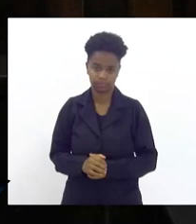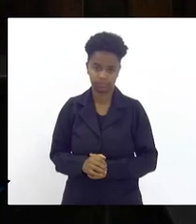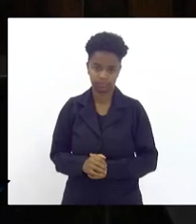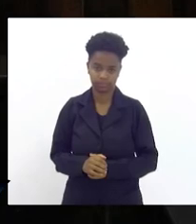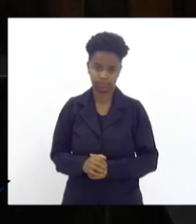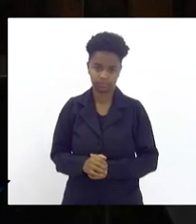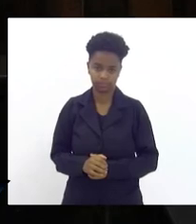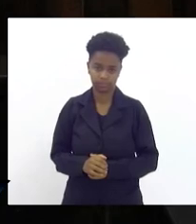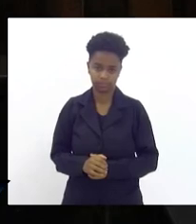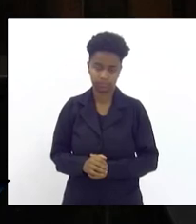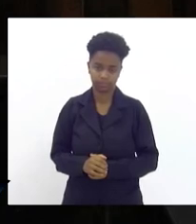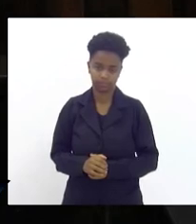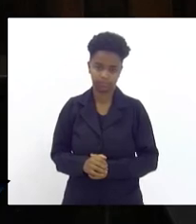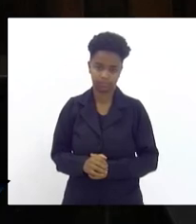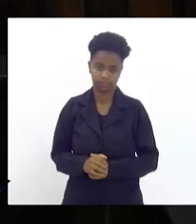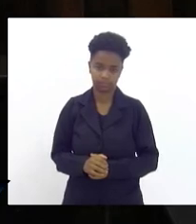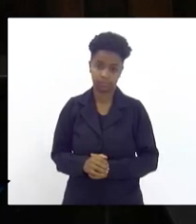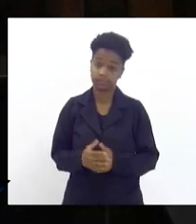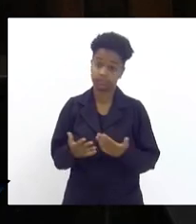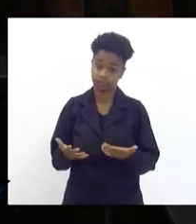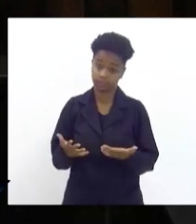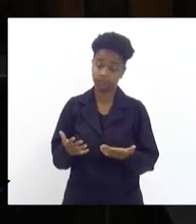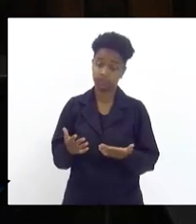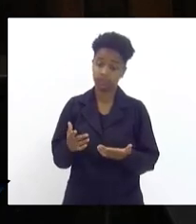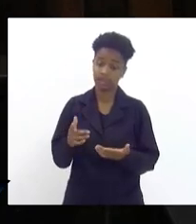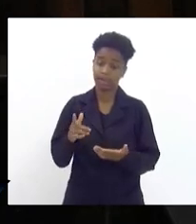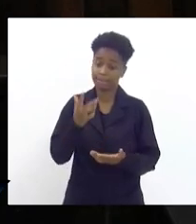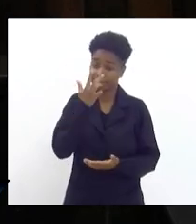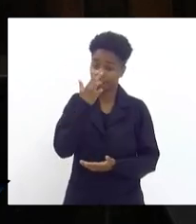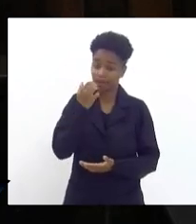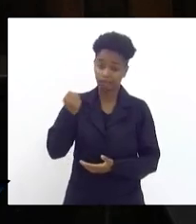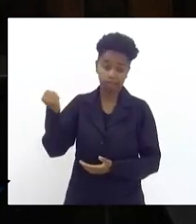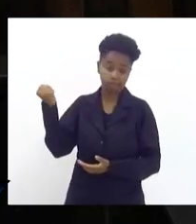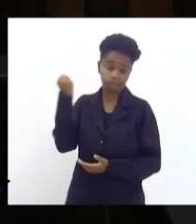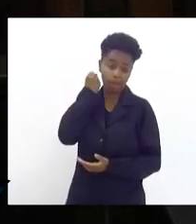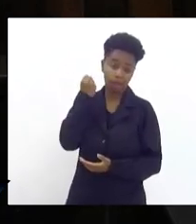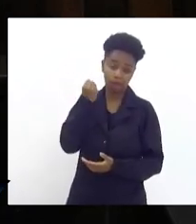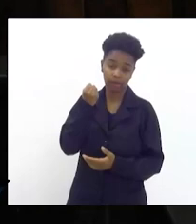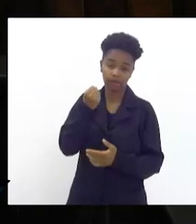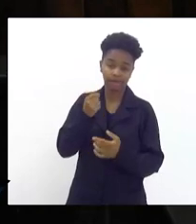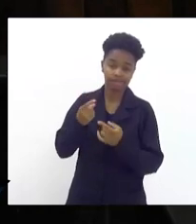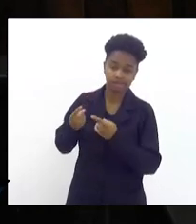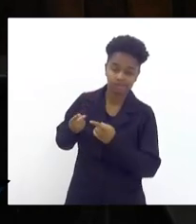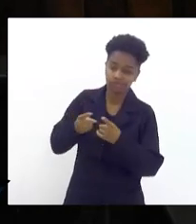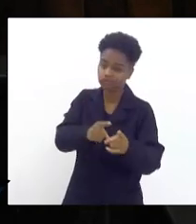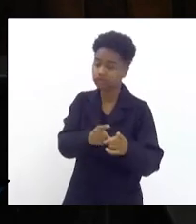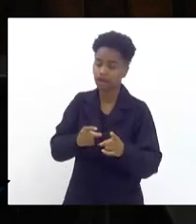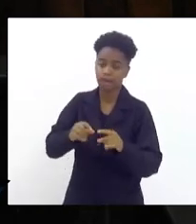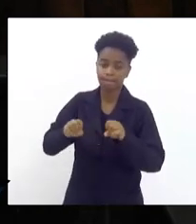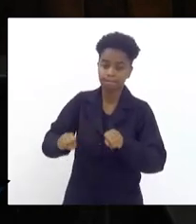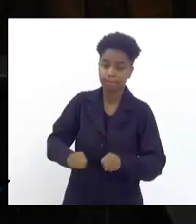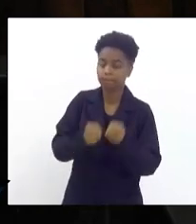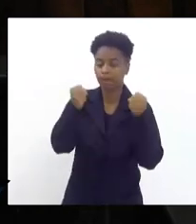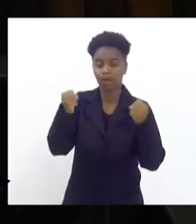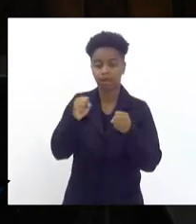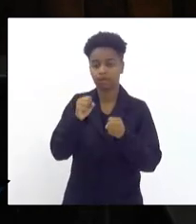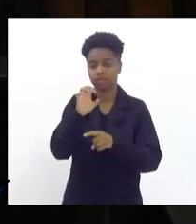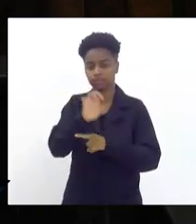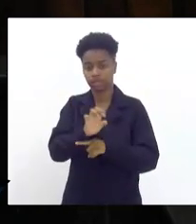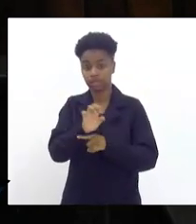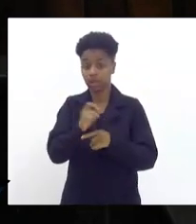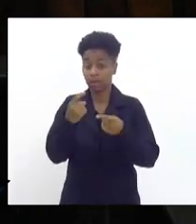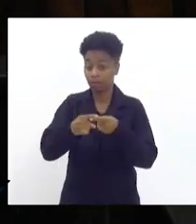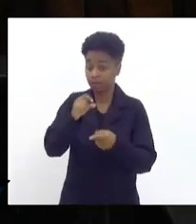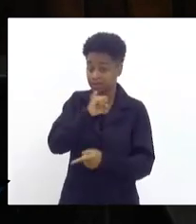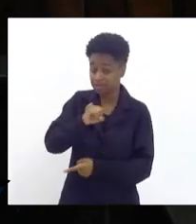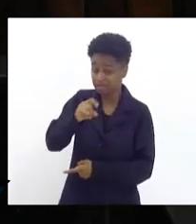E essa é uma espada no pescoço do estado. Se o senhor imaginar que